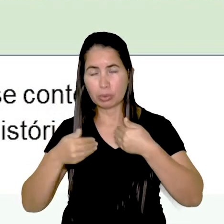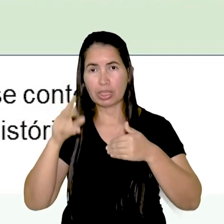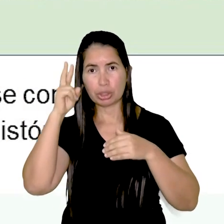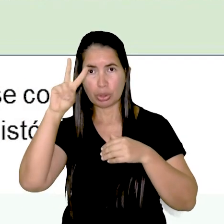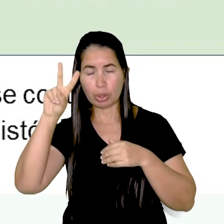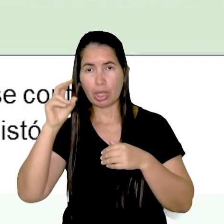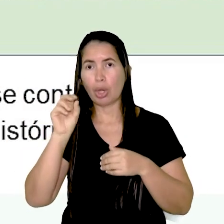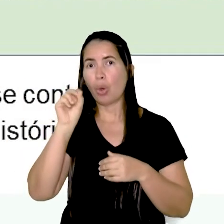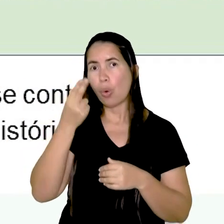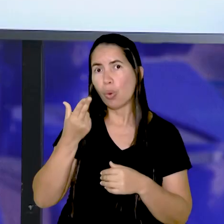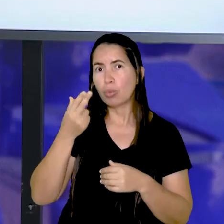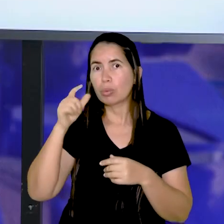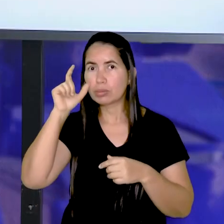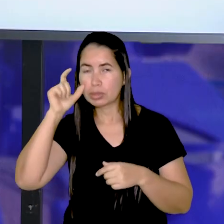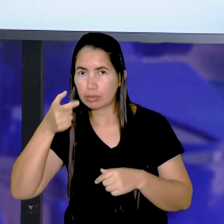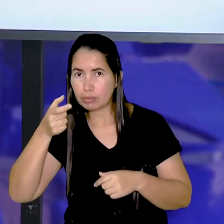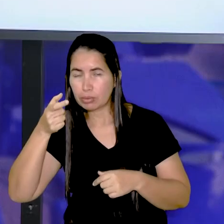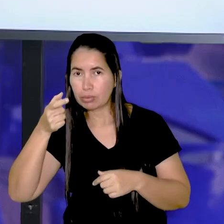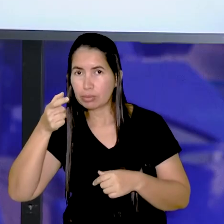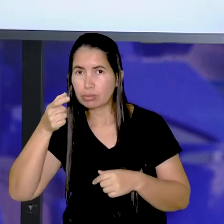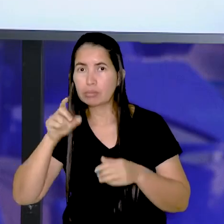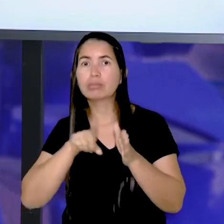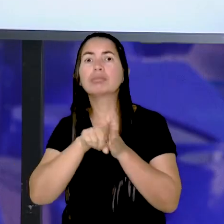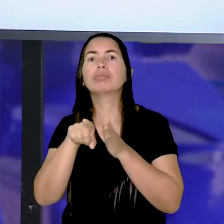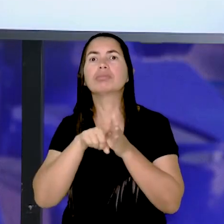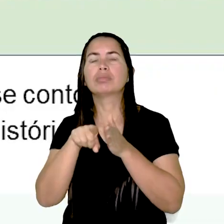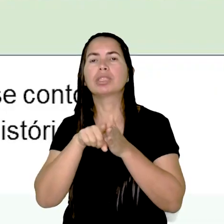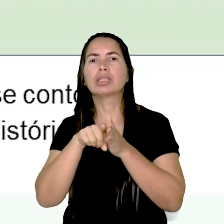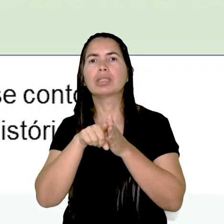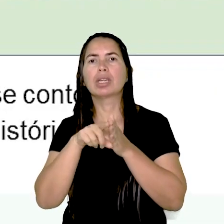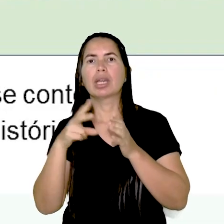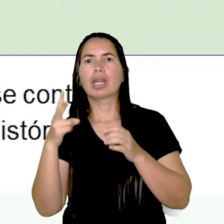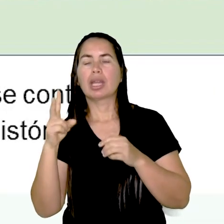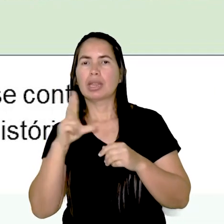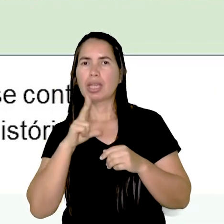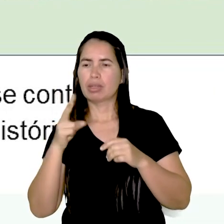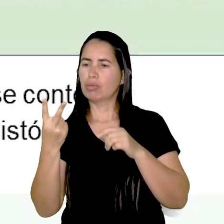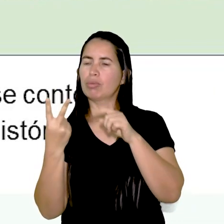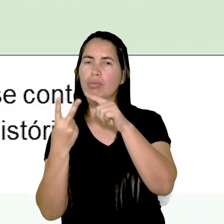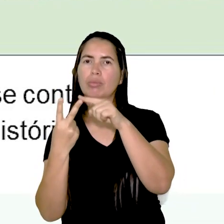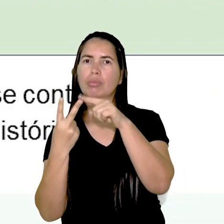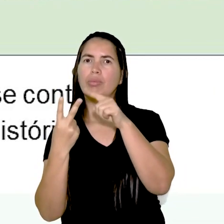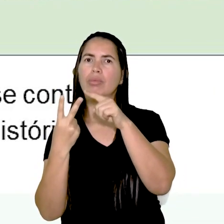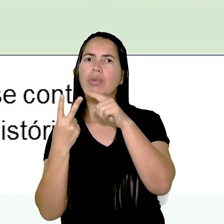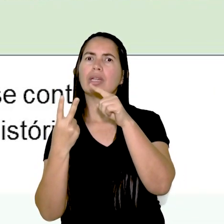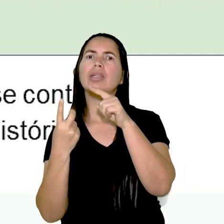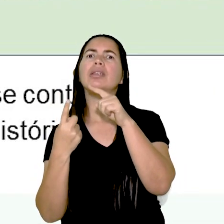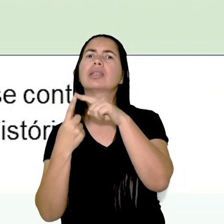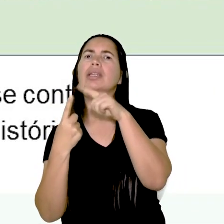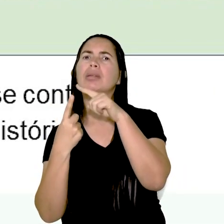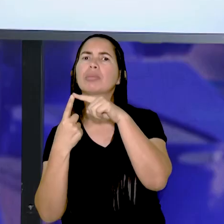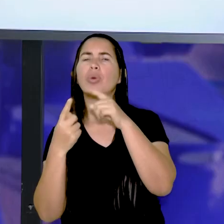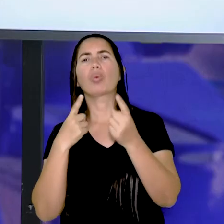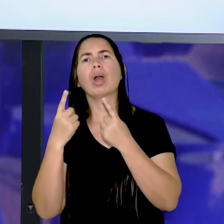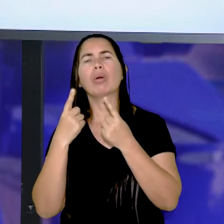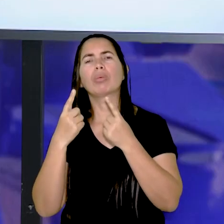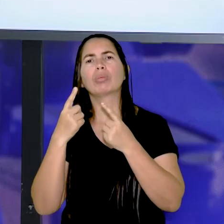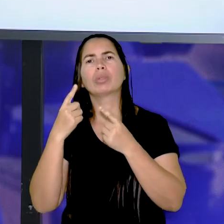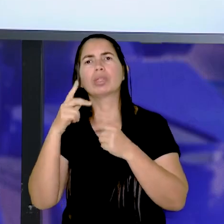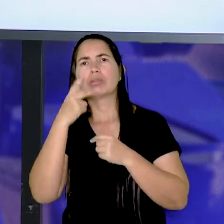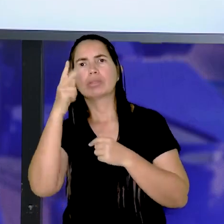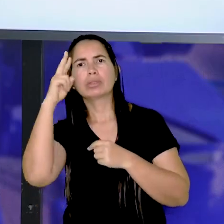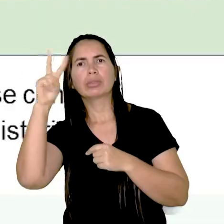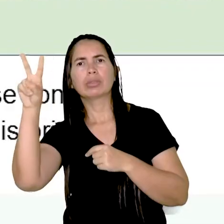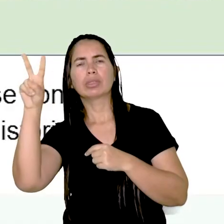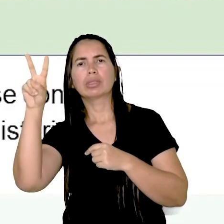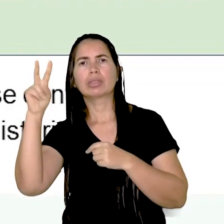ele apenas observou. Então, a pergunta é. Há um narrador. Que tipo de narrador conta essa história? E na letra